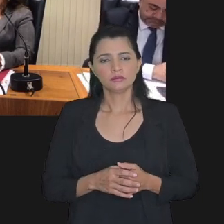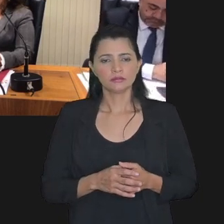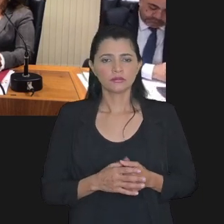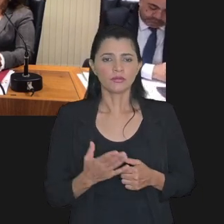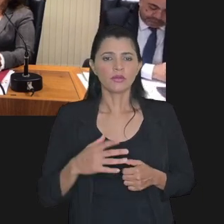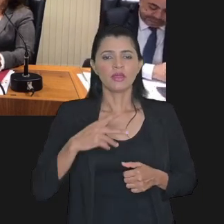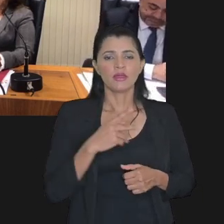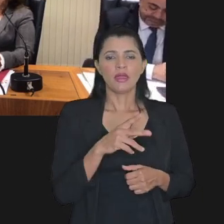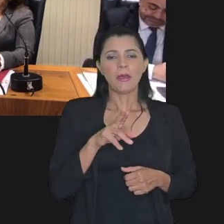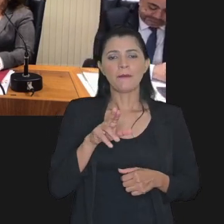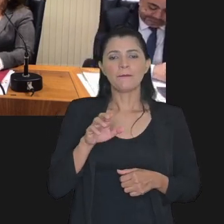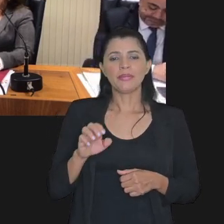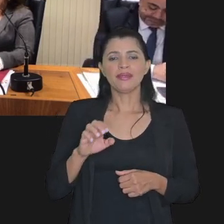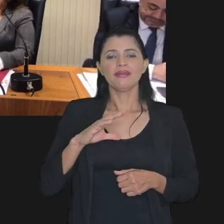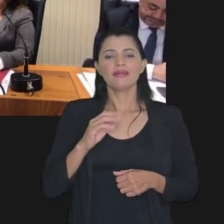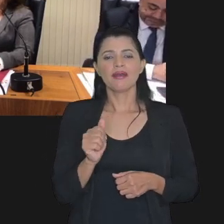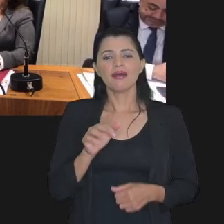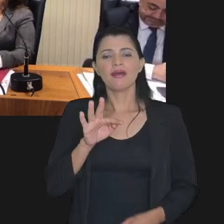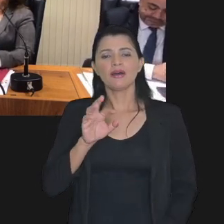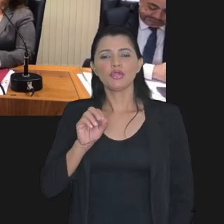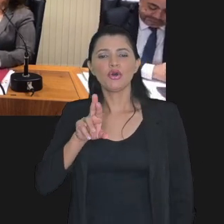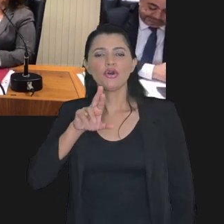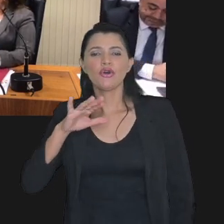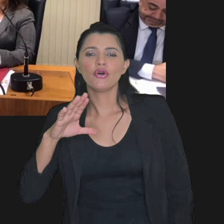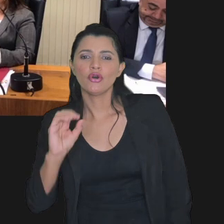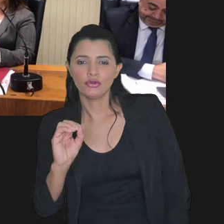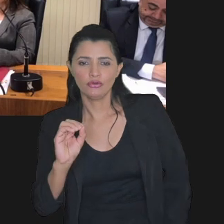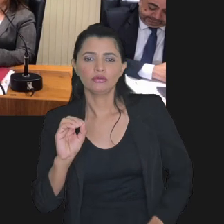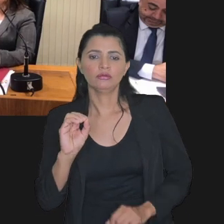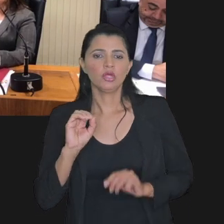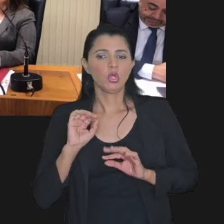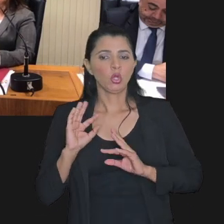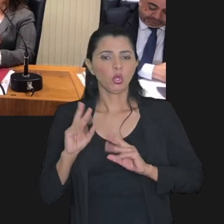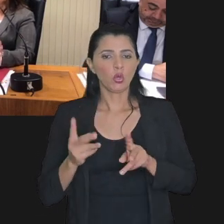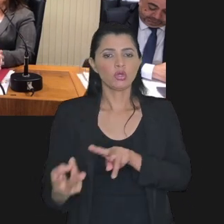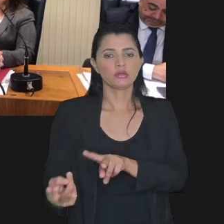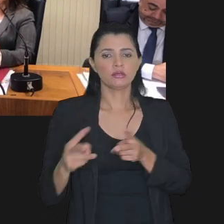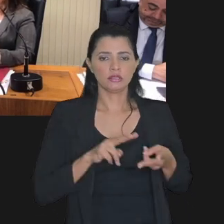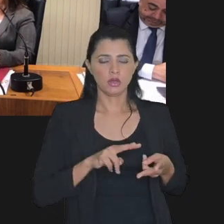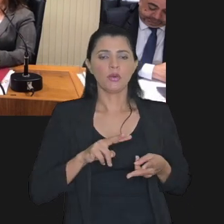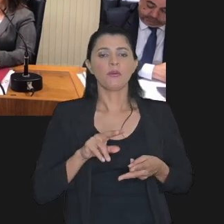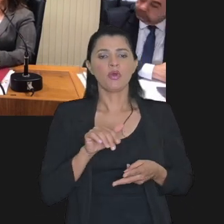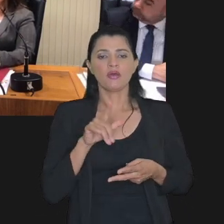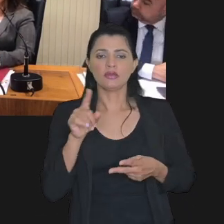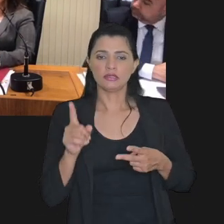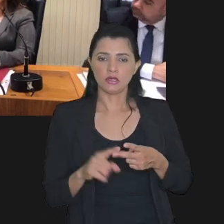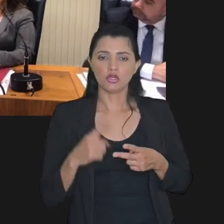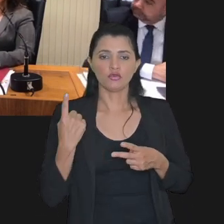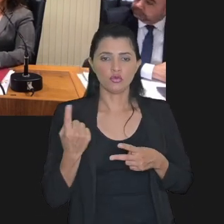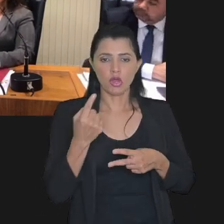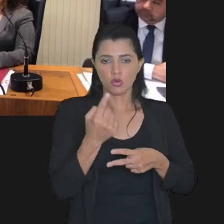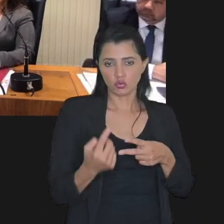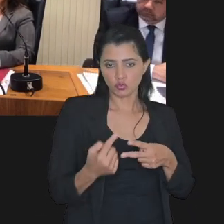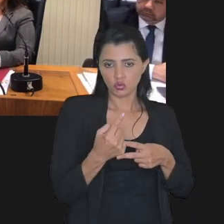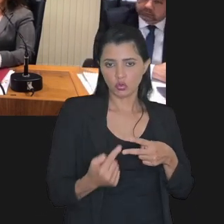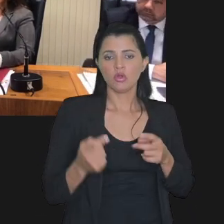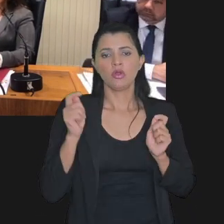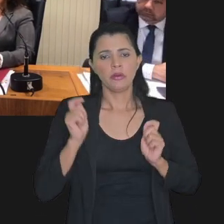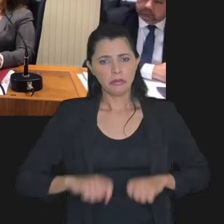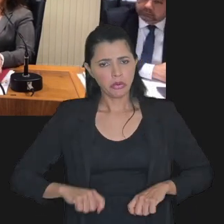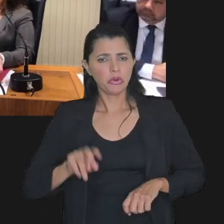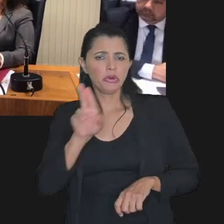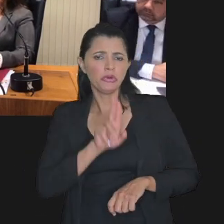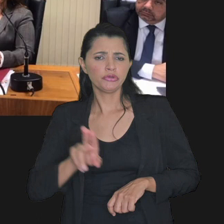ao precatório em todas as transações por adesão e na transação individual é possível a